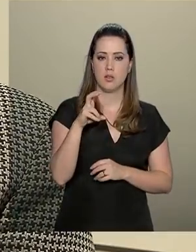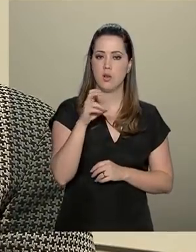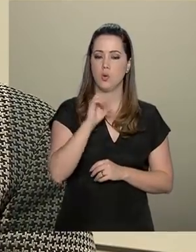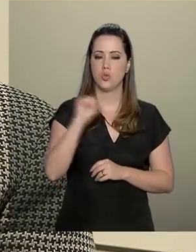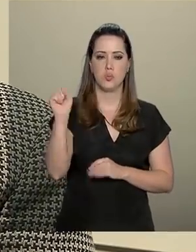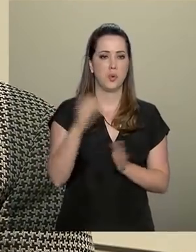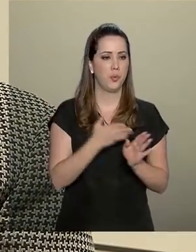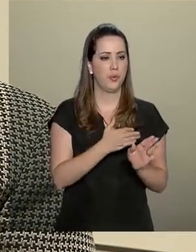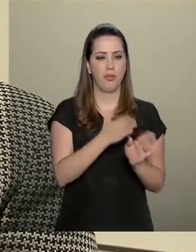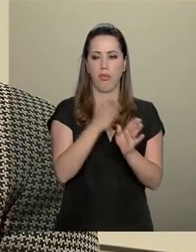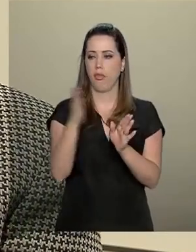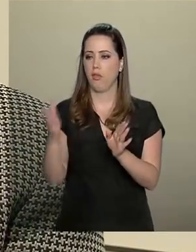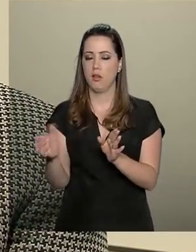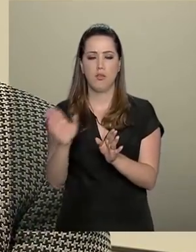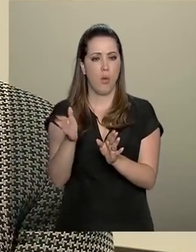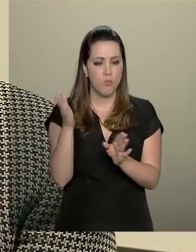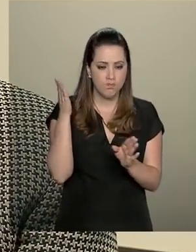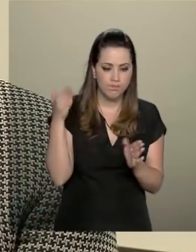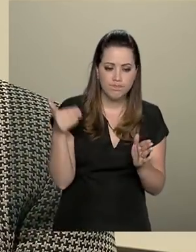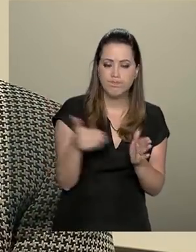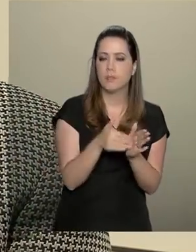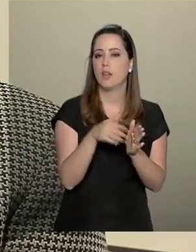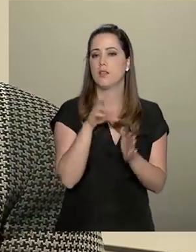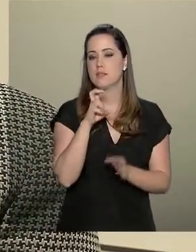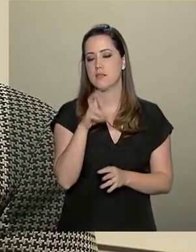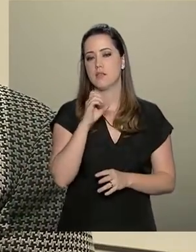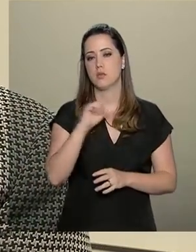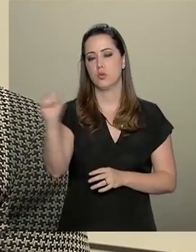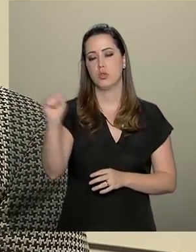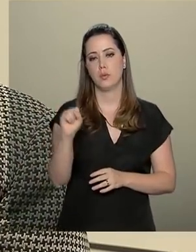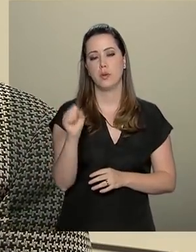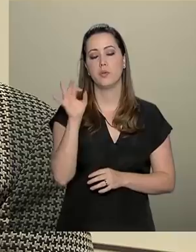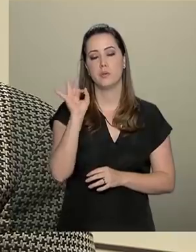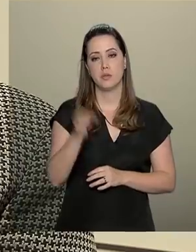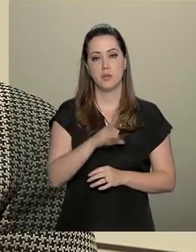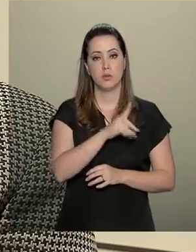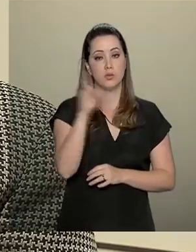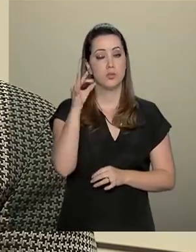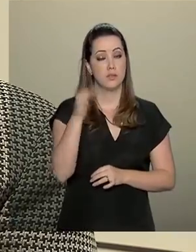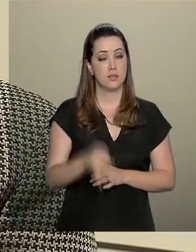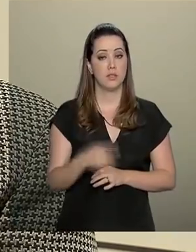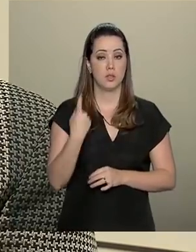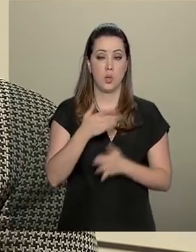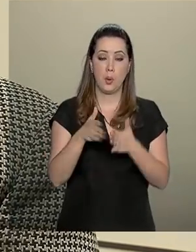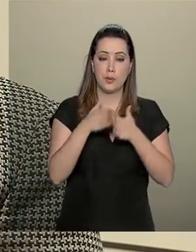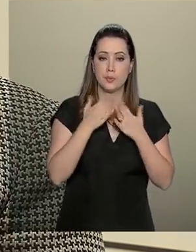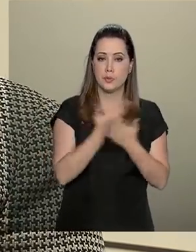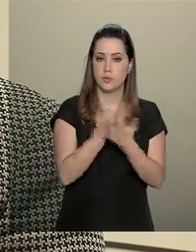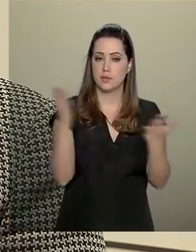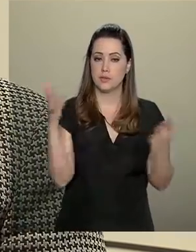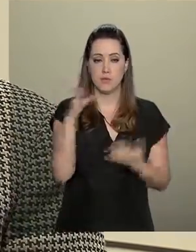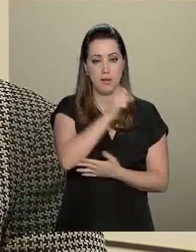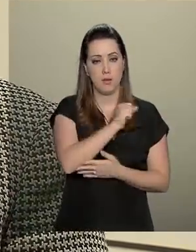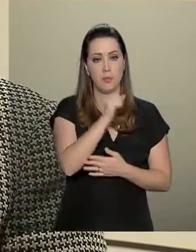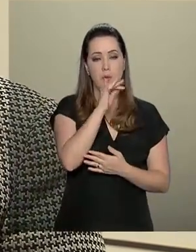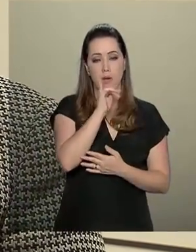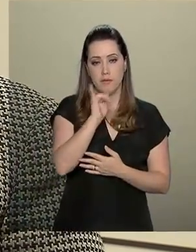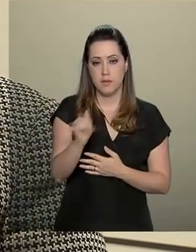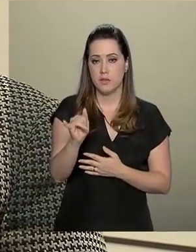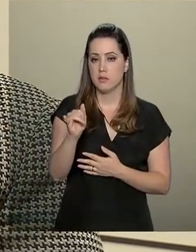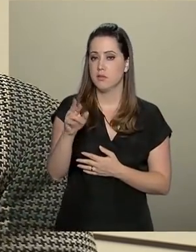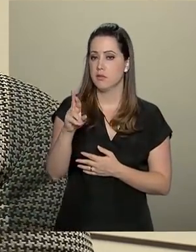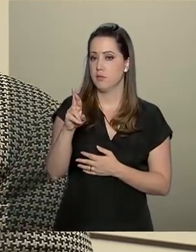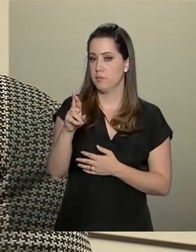Não há nenhuma previsão de prorrogação desse prazo. Então, nós pedimos que, quanto mais cedo fazer essa